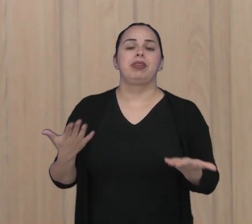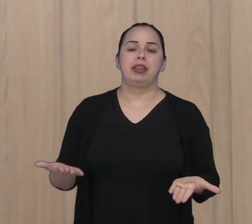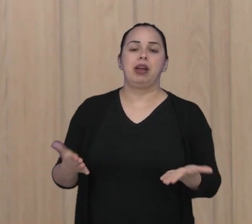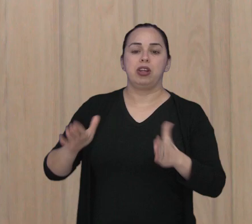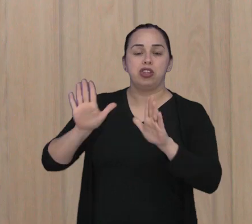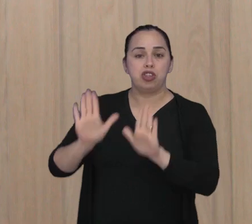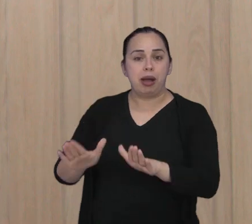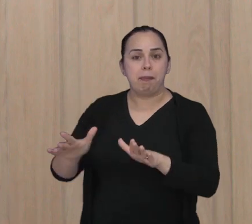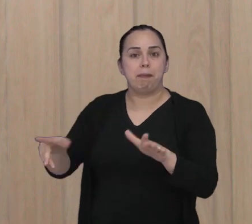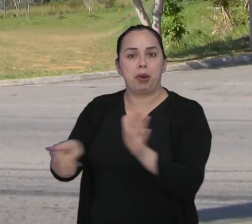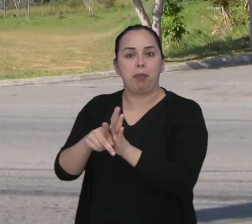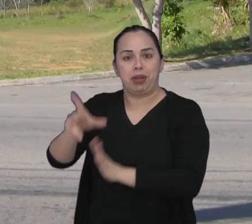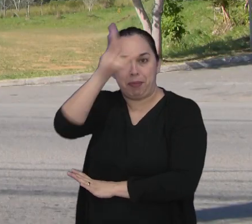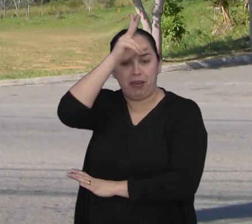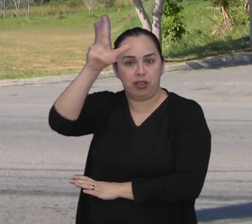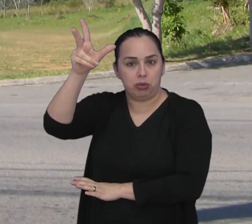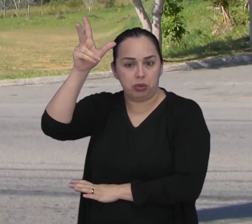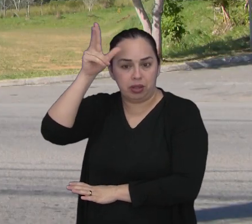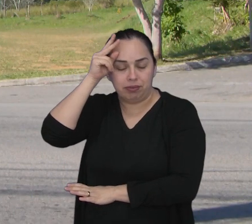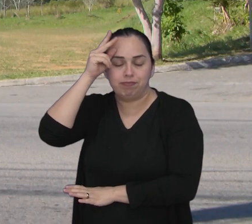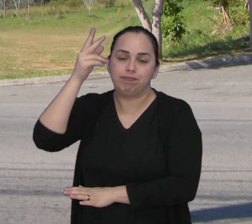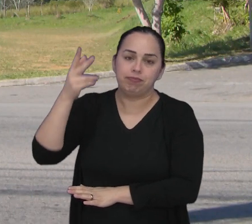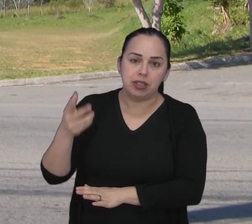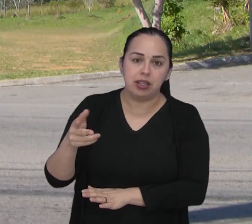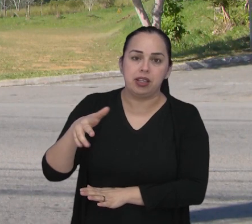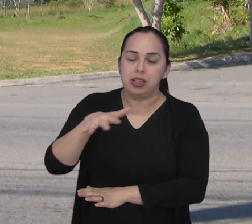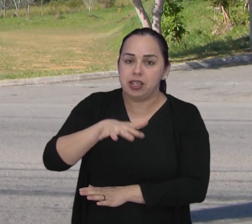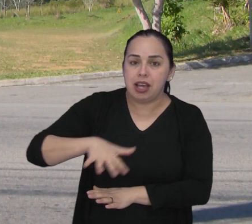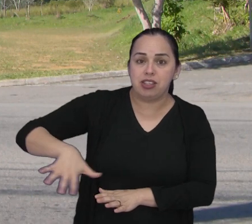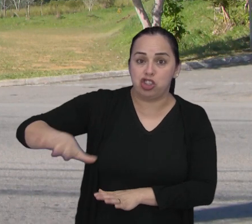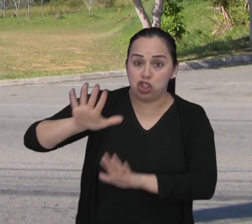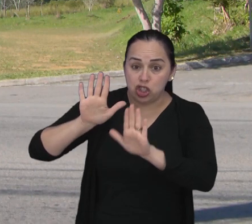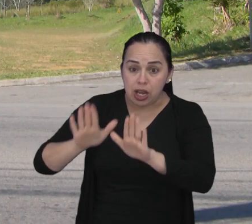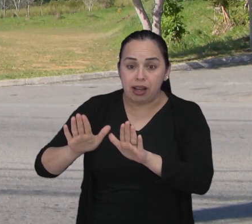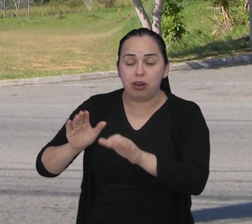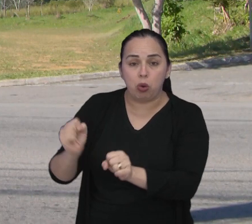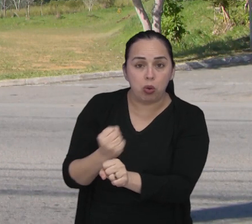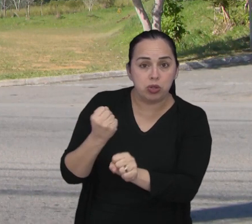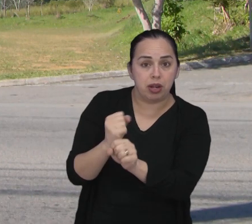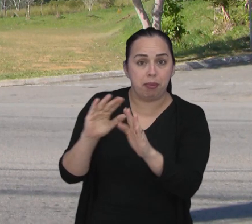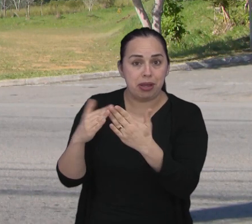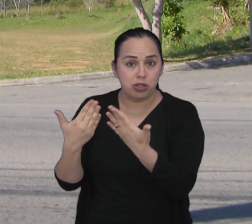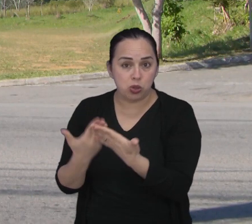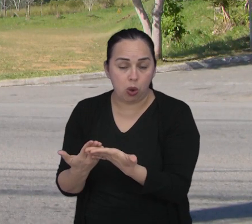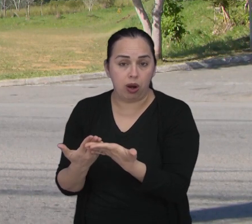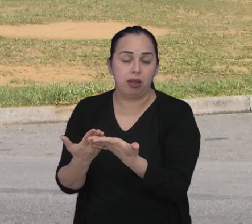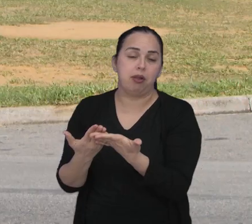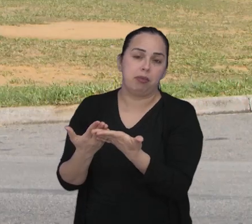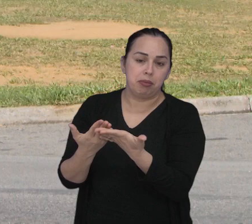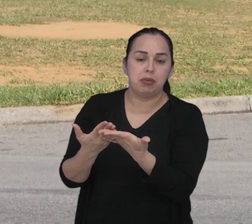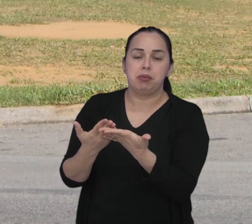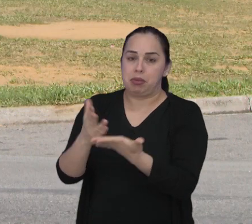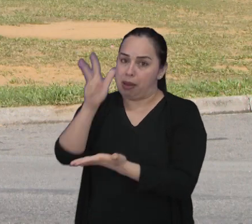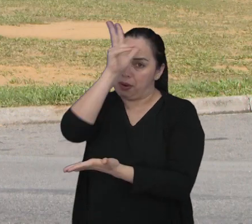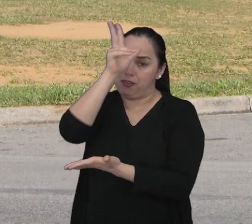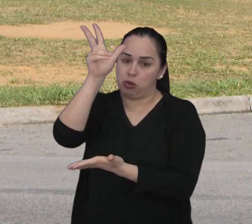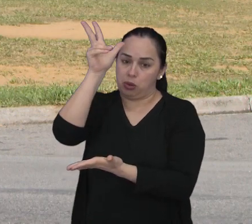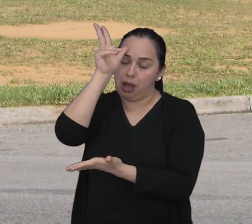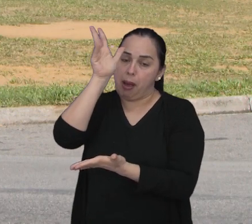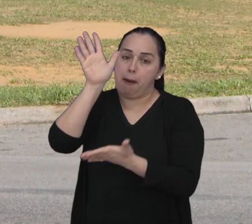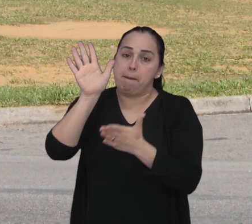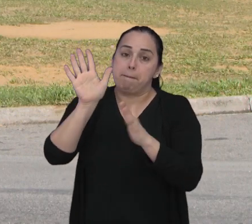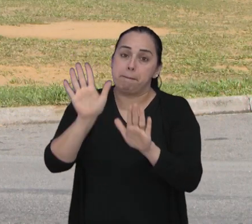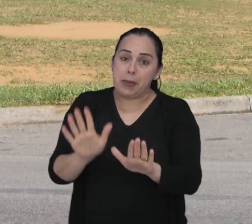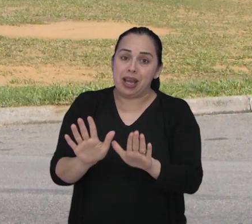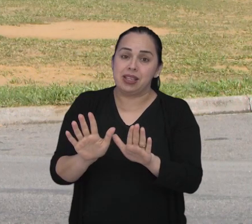educacionais de forma muito adequada. O terreno já pertencia à prefeitura e seria destinado à área da educação. A ideia inicial era